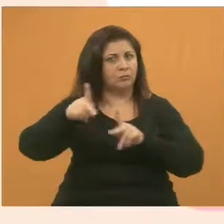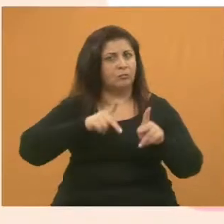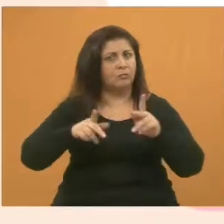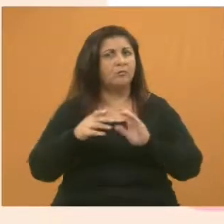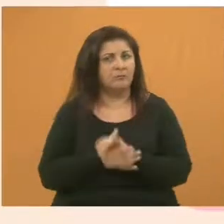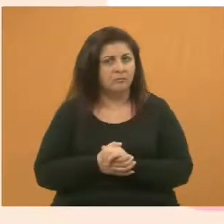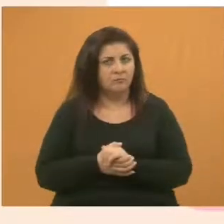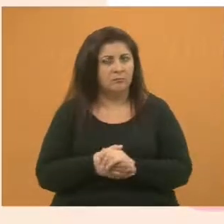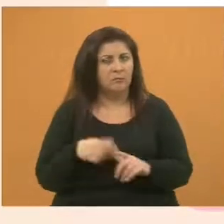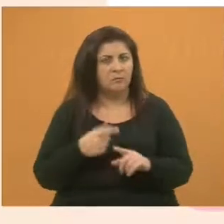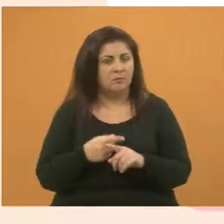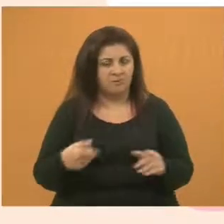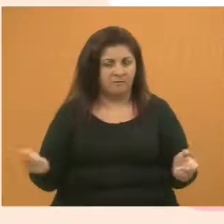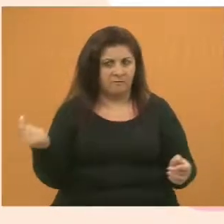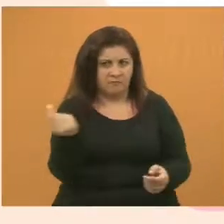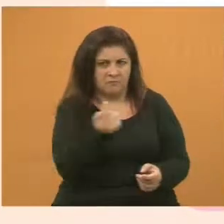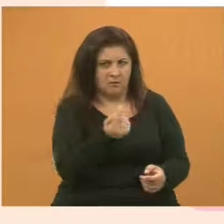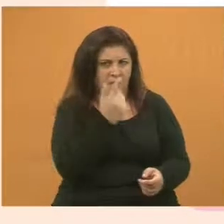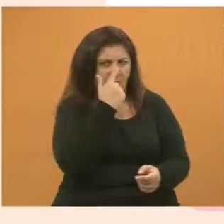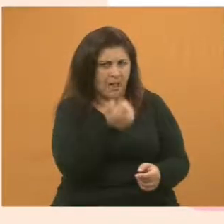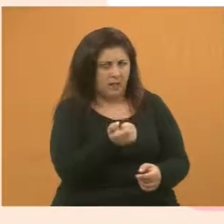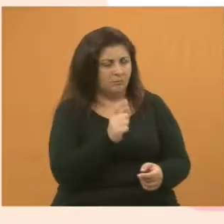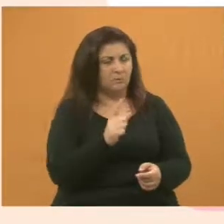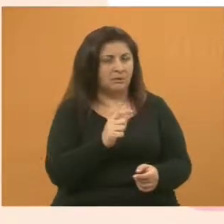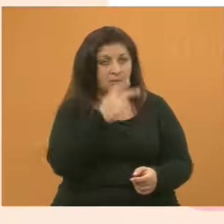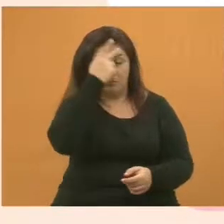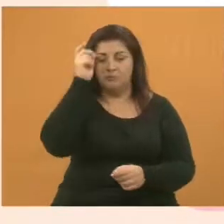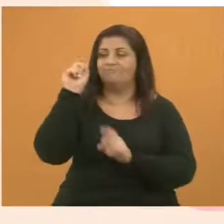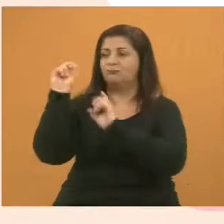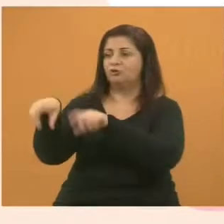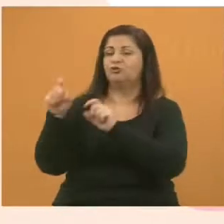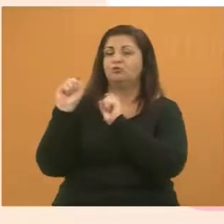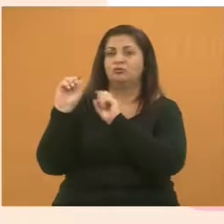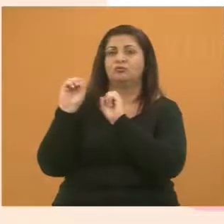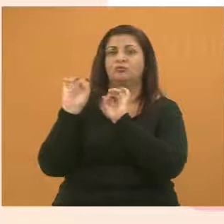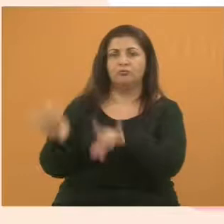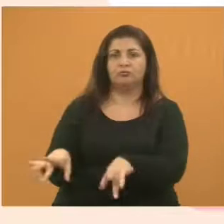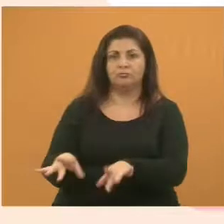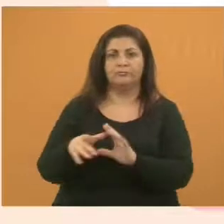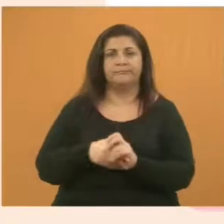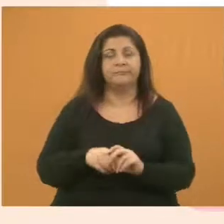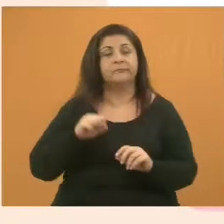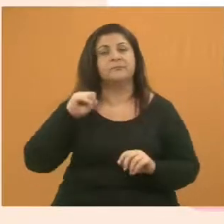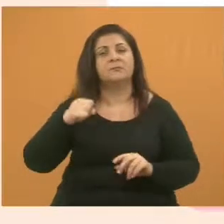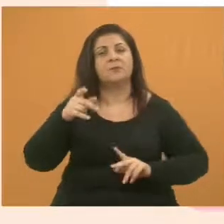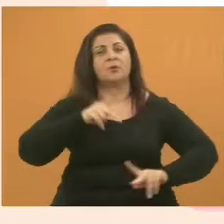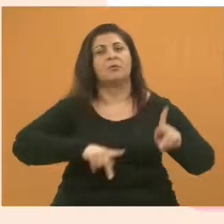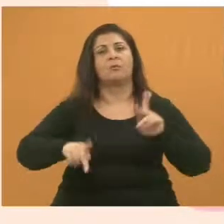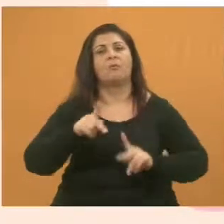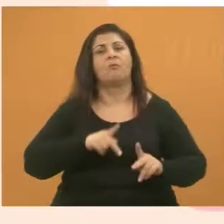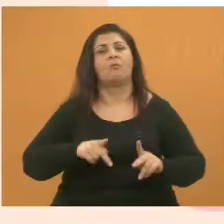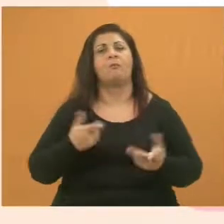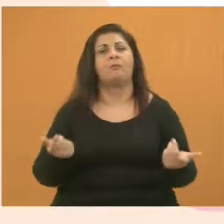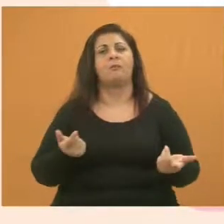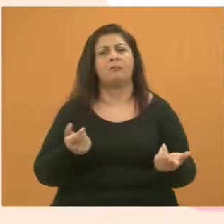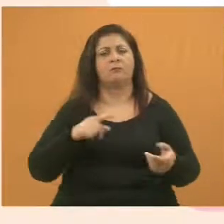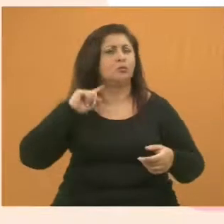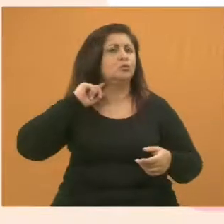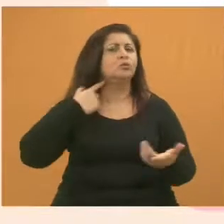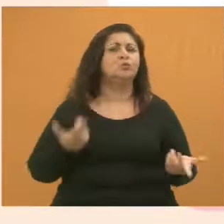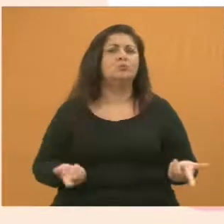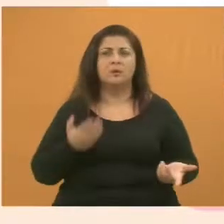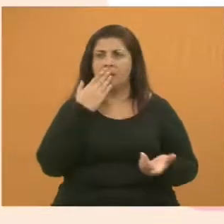entulho não foi parar nesse lugar sozinho. Alguém foi lá e jogou. Então, o eu falo? Munícipe sujando e exigindo da prefeitura